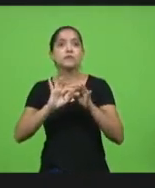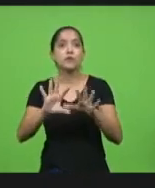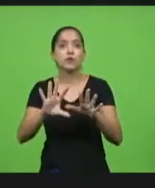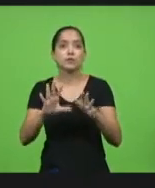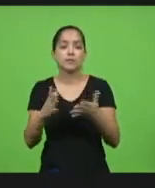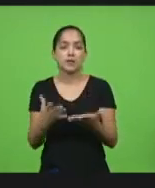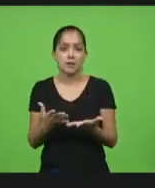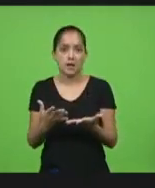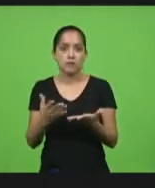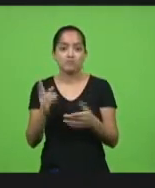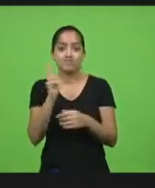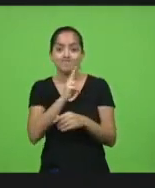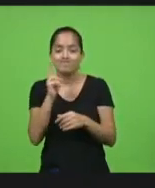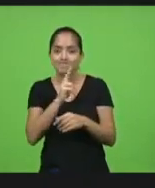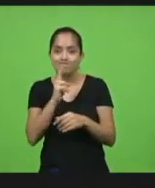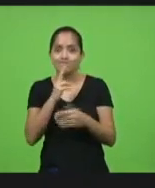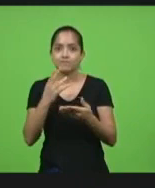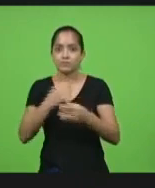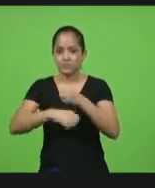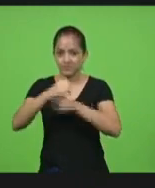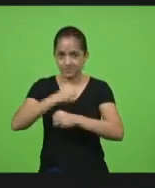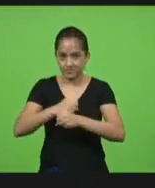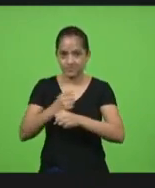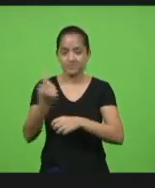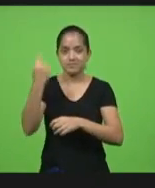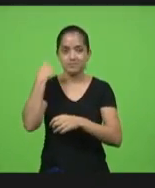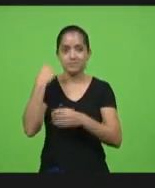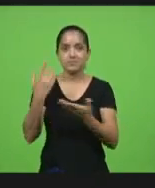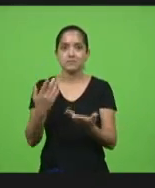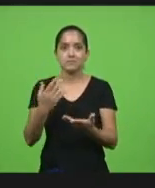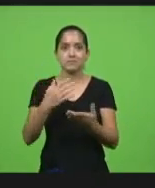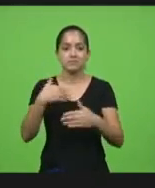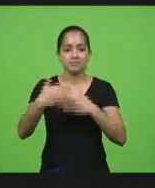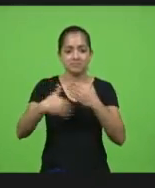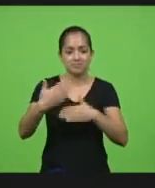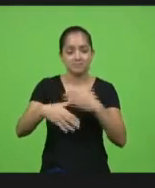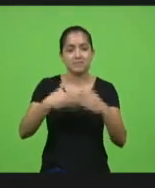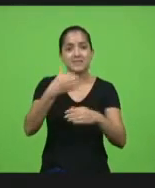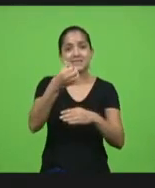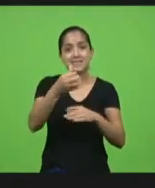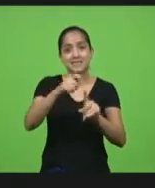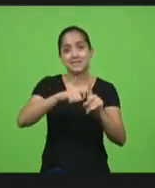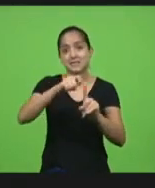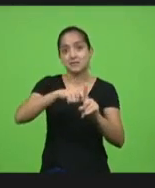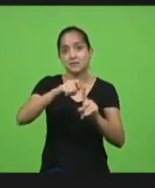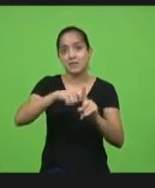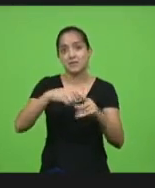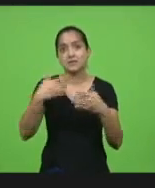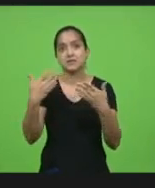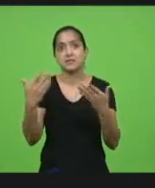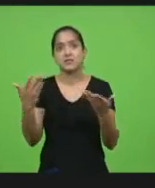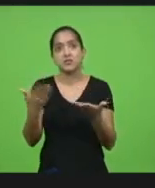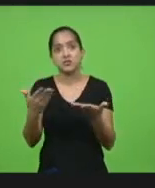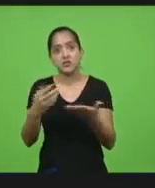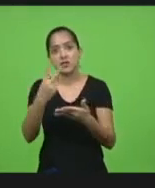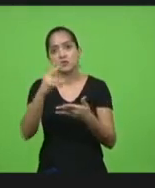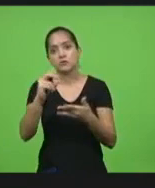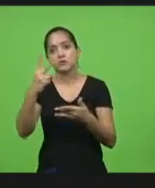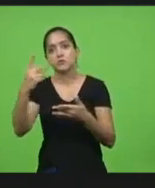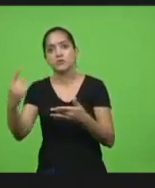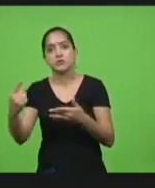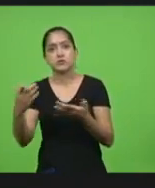situação emergencial do ano passado levou-se seis meses nós estamos chegando na estiagem de 2021 então